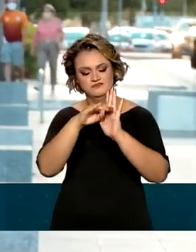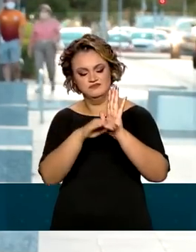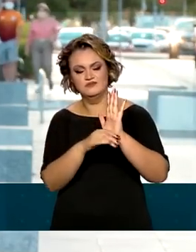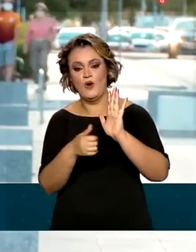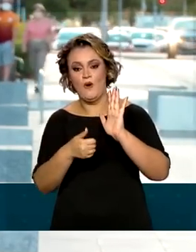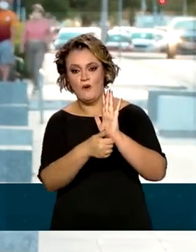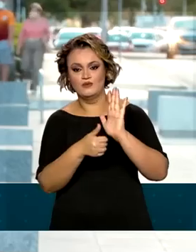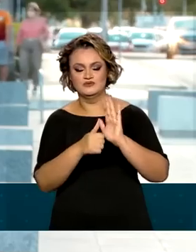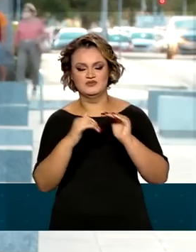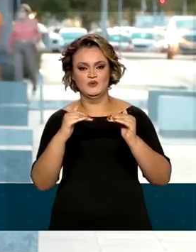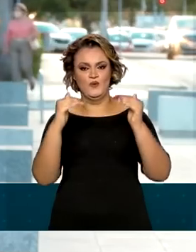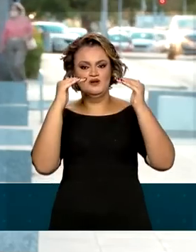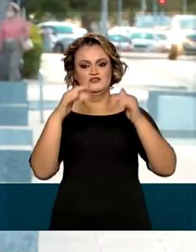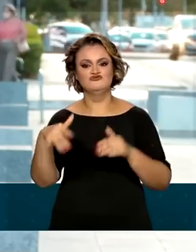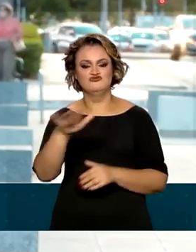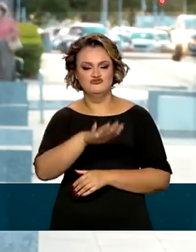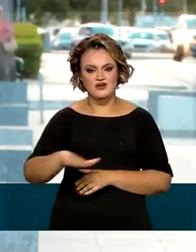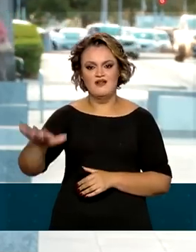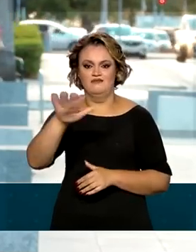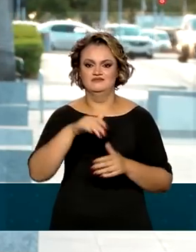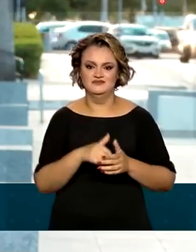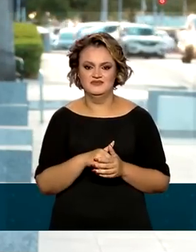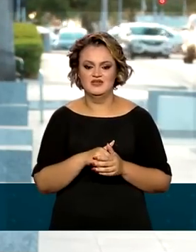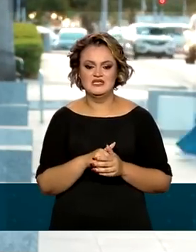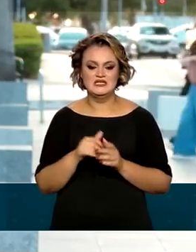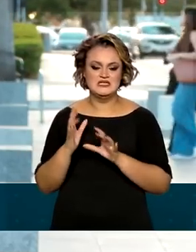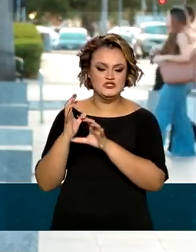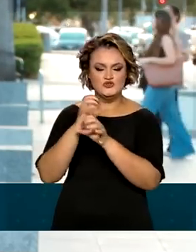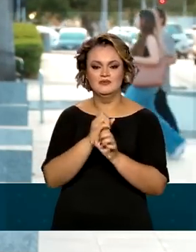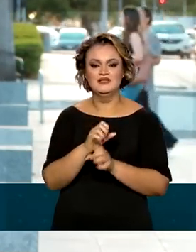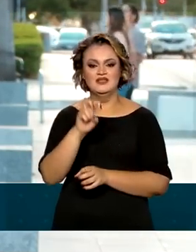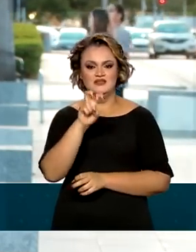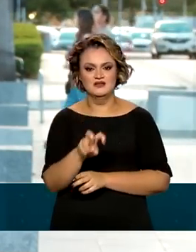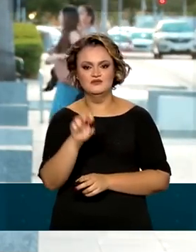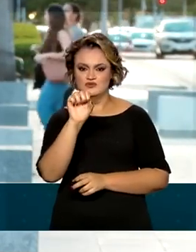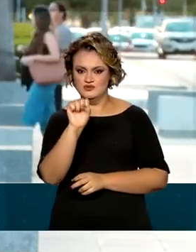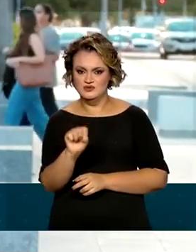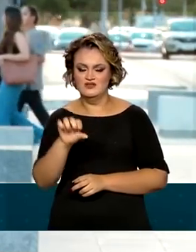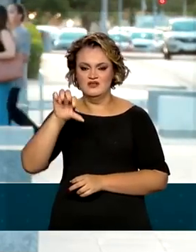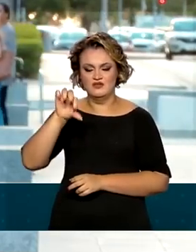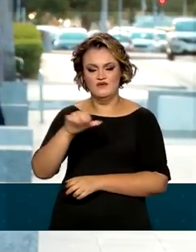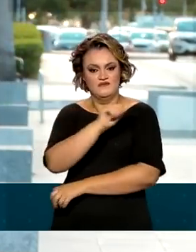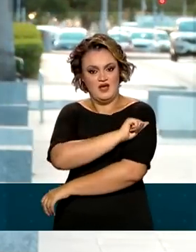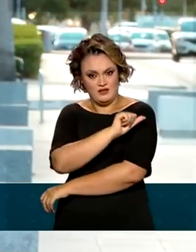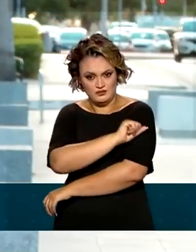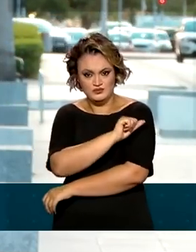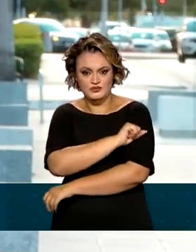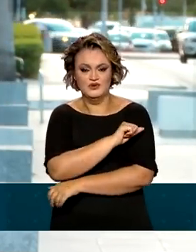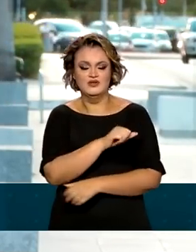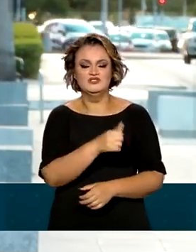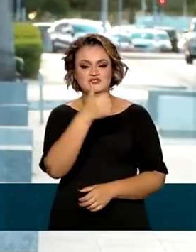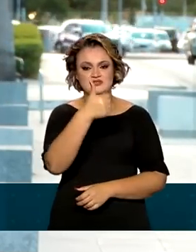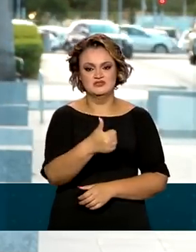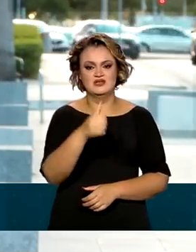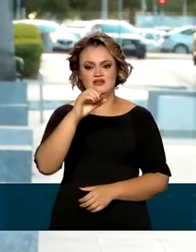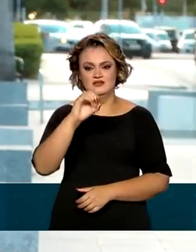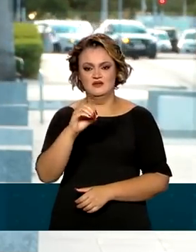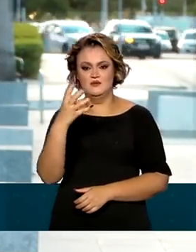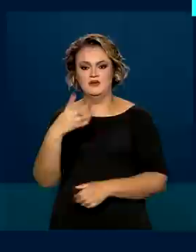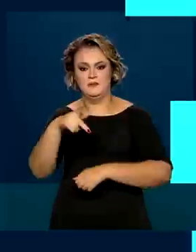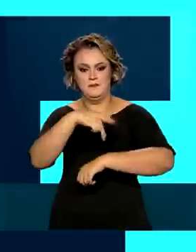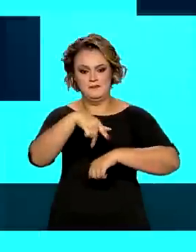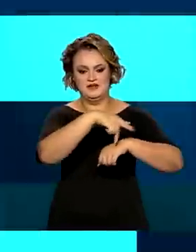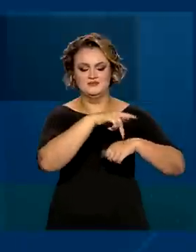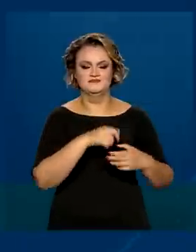posição no ranking geral desta edição, que reuniu 589 estudantes de 104 nações.